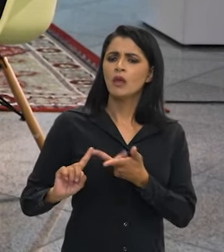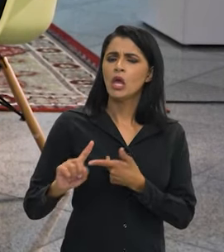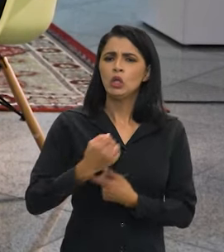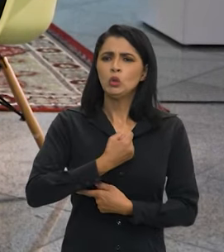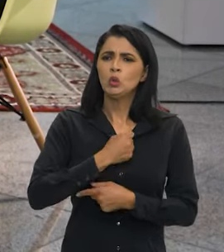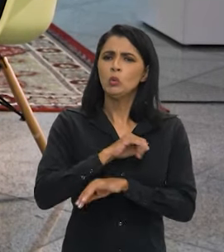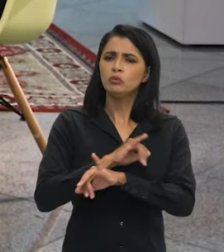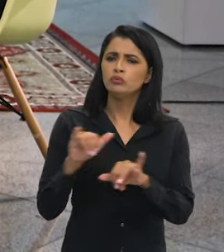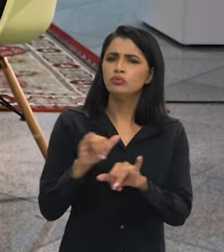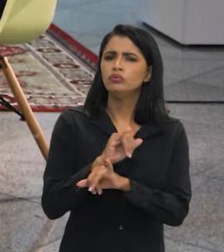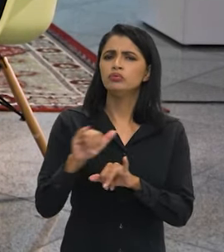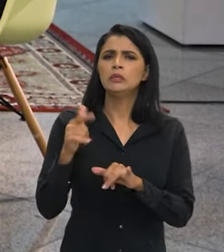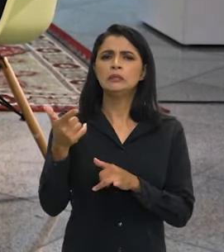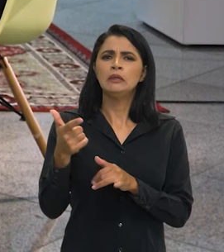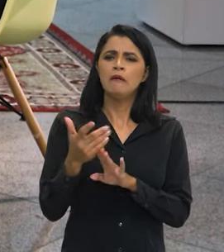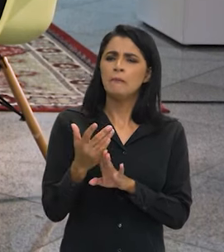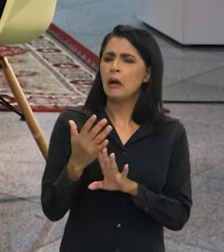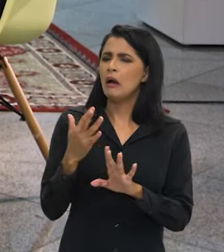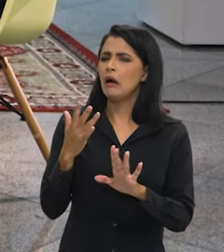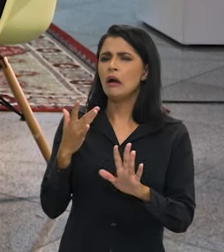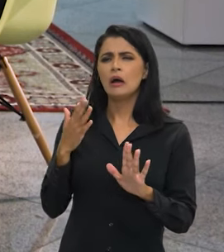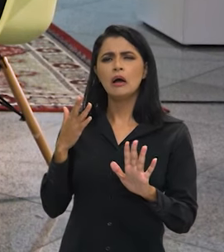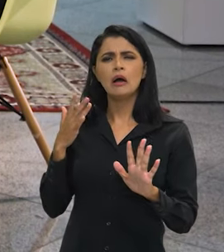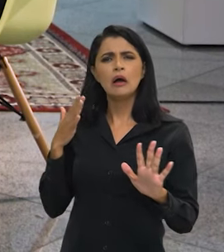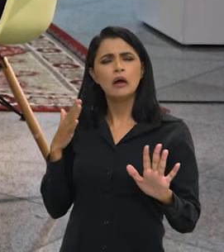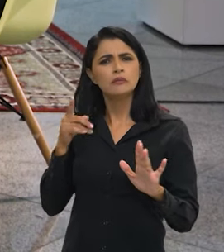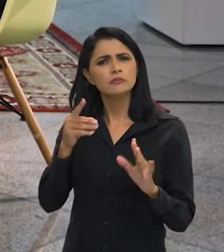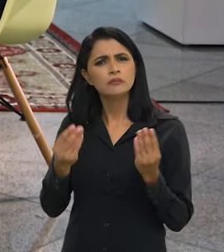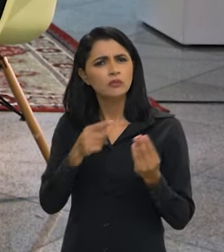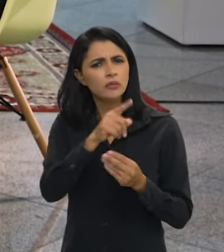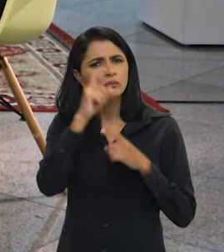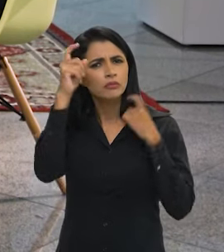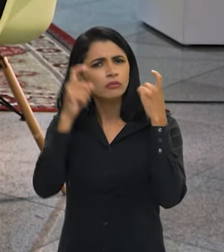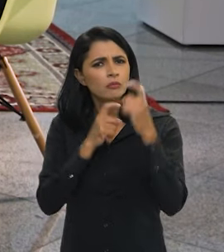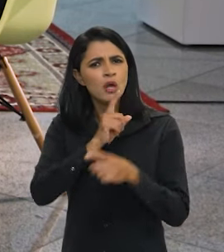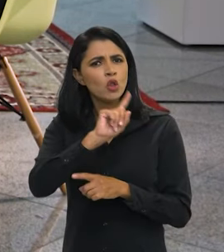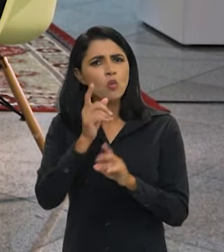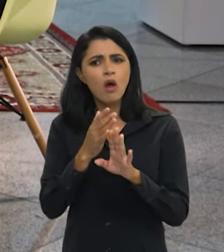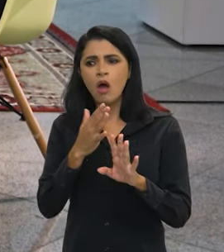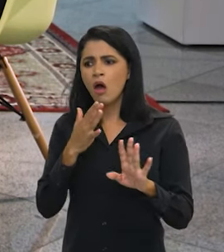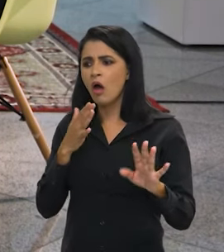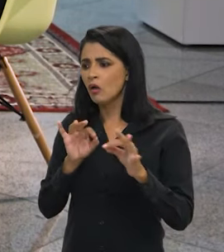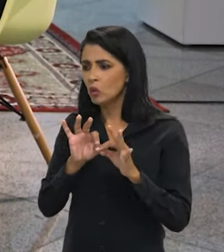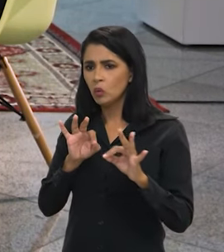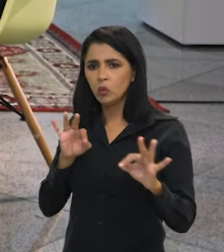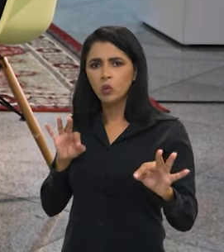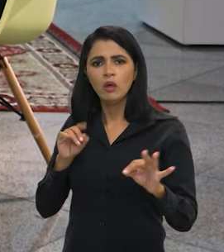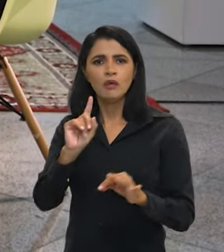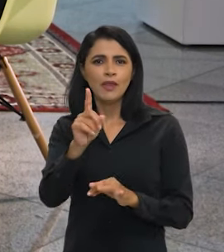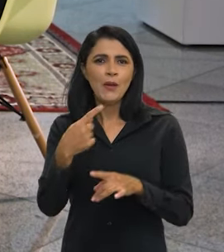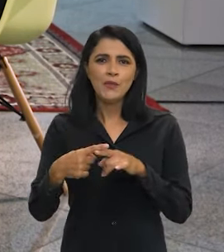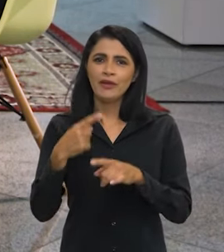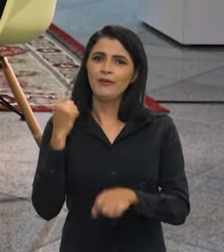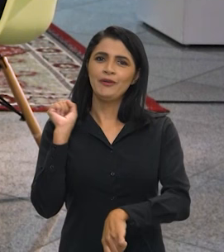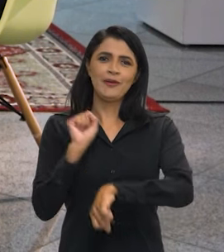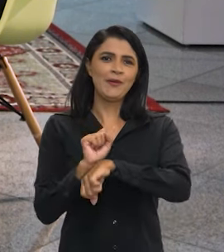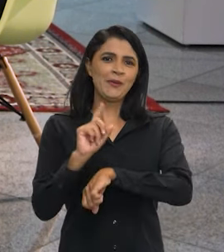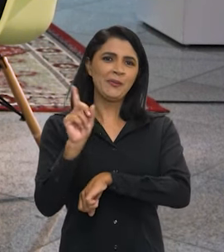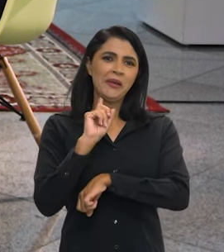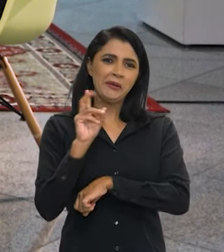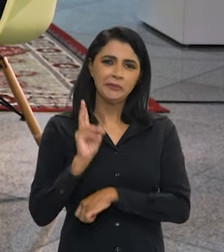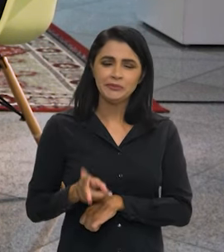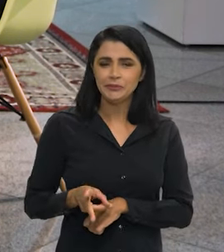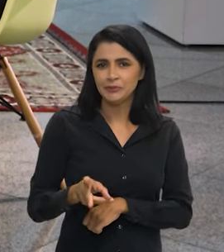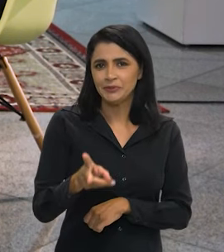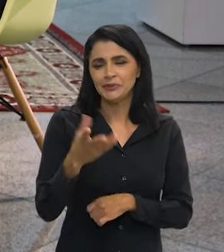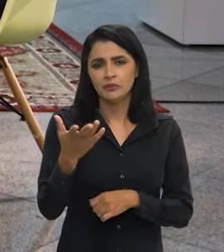números sendo divulgados de fila, tamanho de fila. O que te preocupa não é o tamanho da fila, porque isso não vai parar nunca.